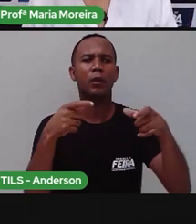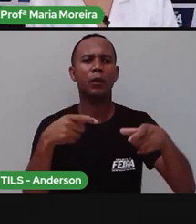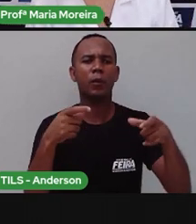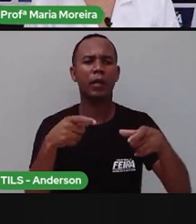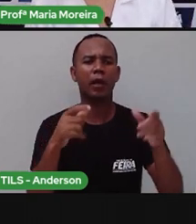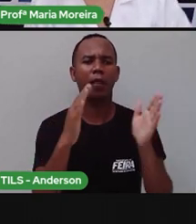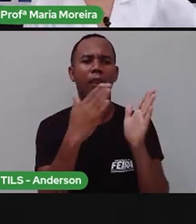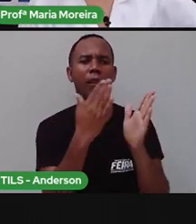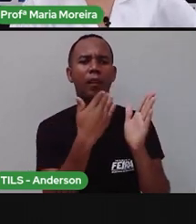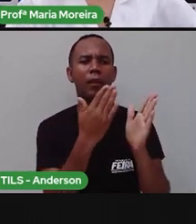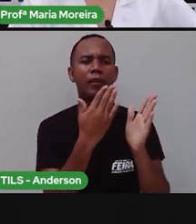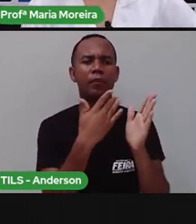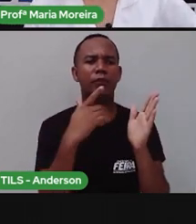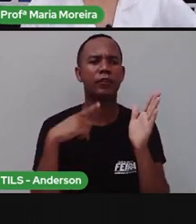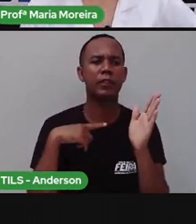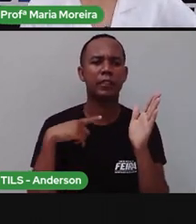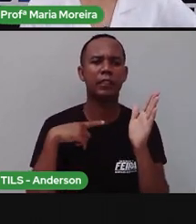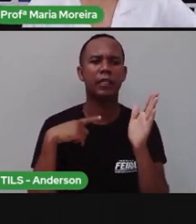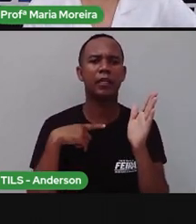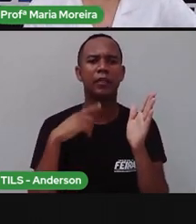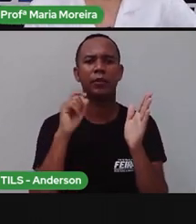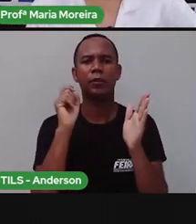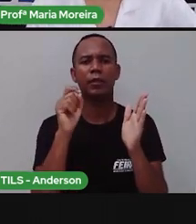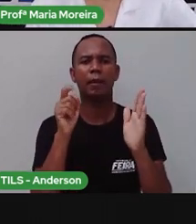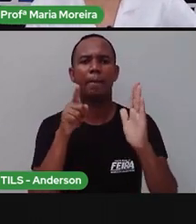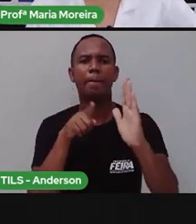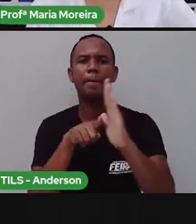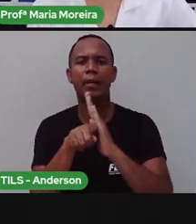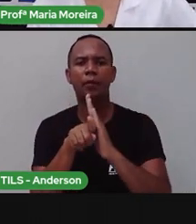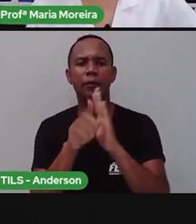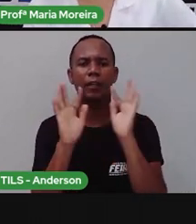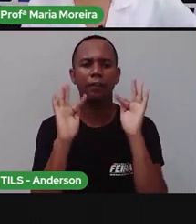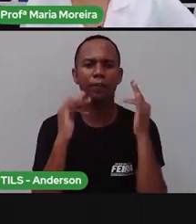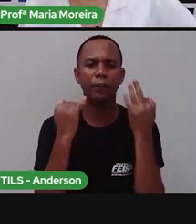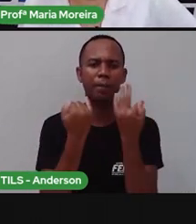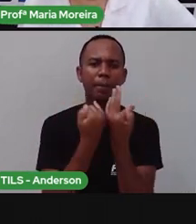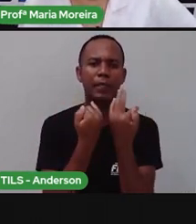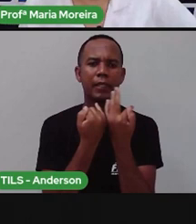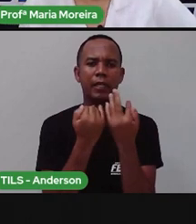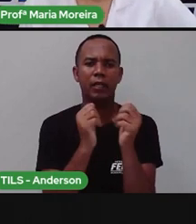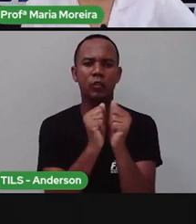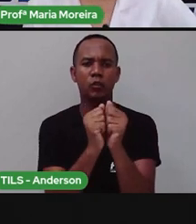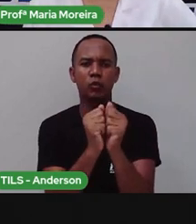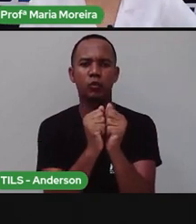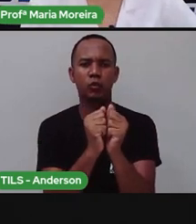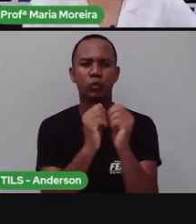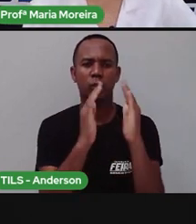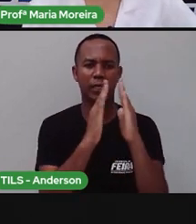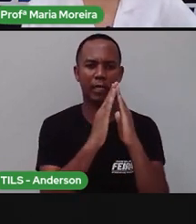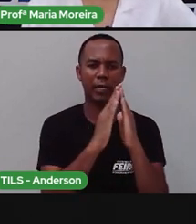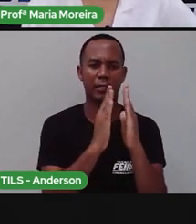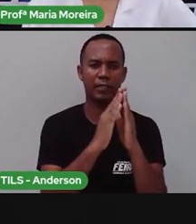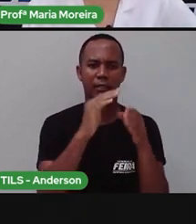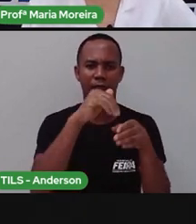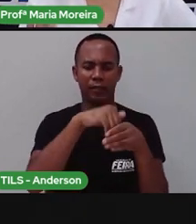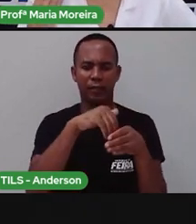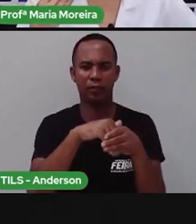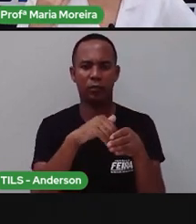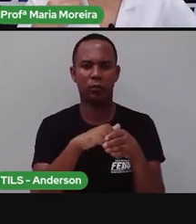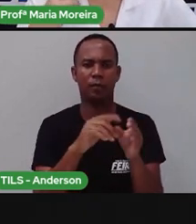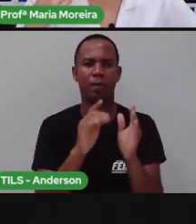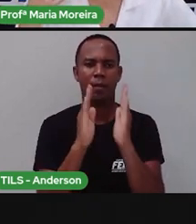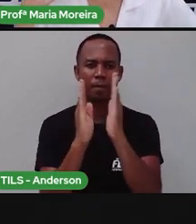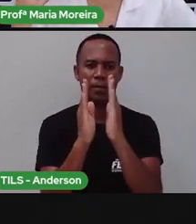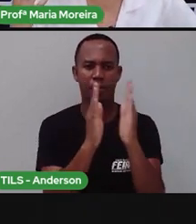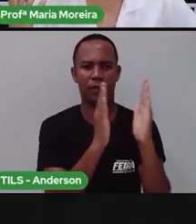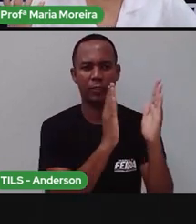O que é que mais tem na biblioteca? É perguntar a um ente querido. O é quem? Uma pessoa que more com você. A biblioteca da sua família é a biblioteca